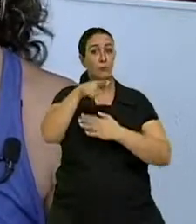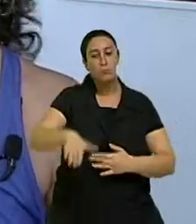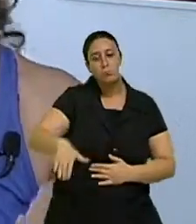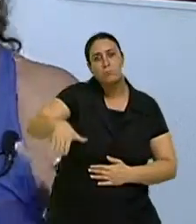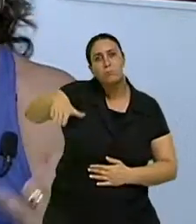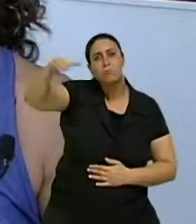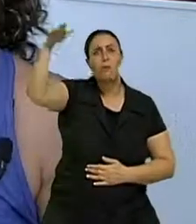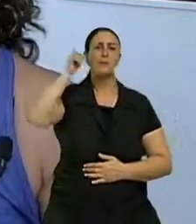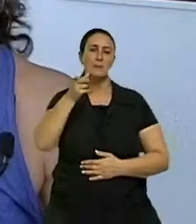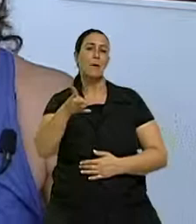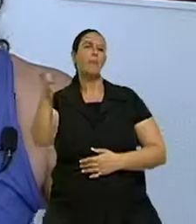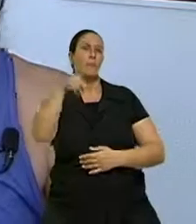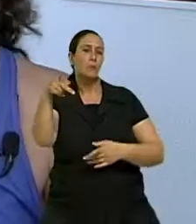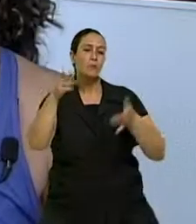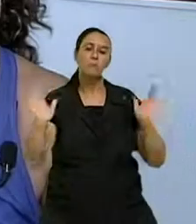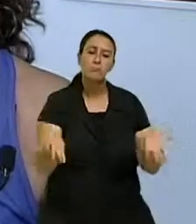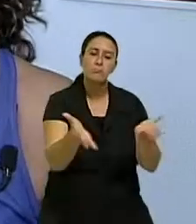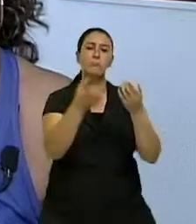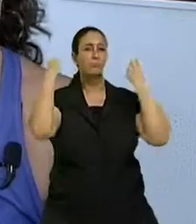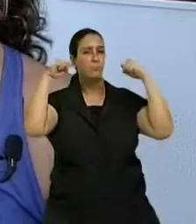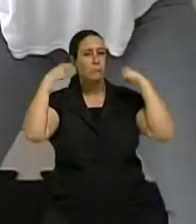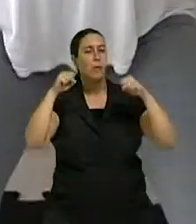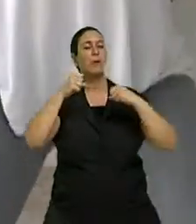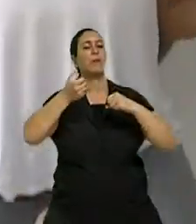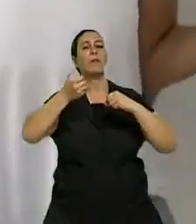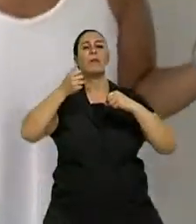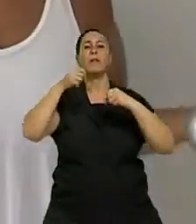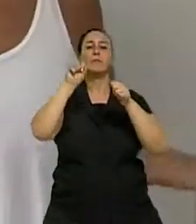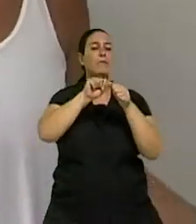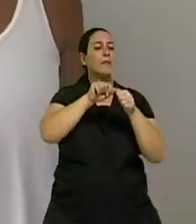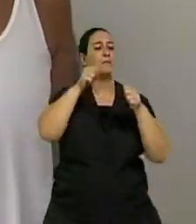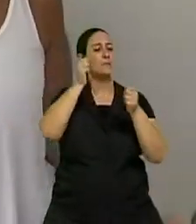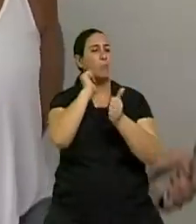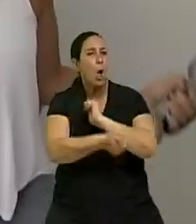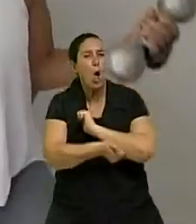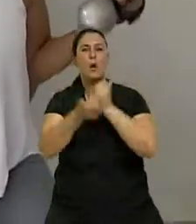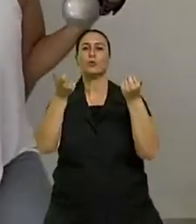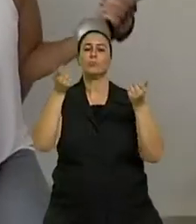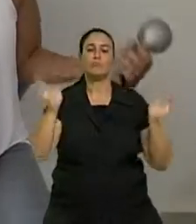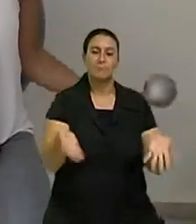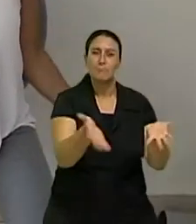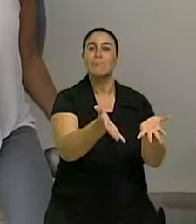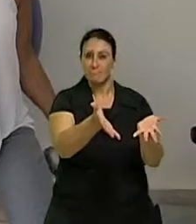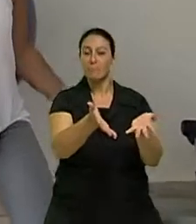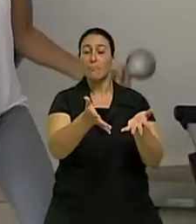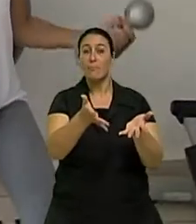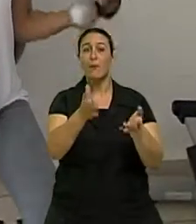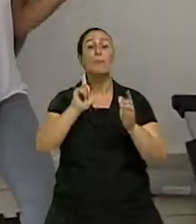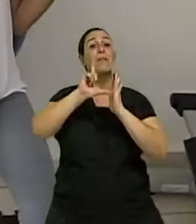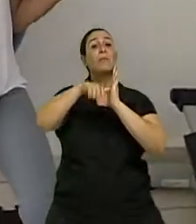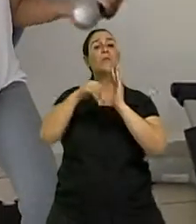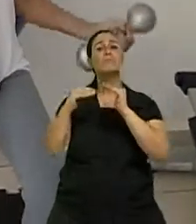professor motivando o esporte, incentivando a ginástica. Mas quando a gente chega numa fase adulta, muitas vezes a gente para